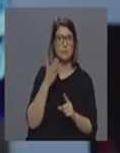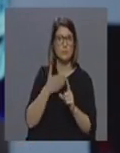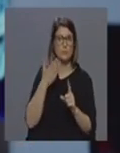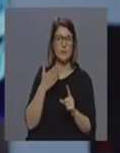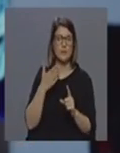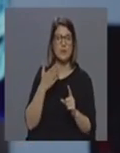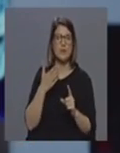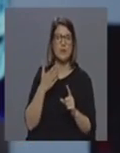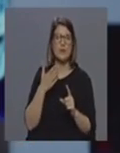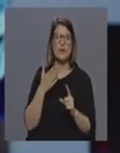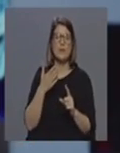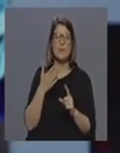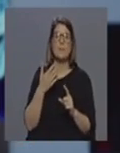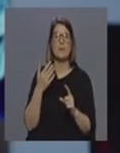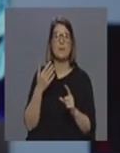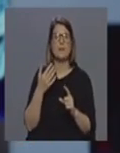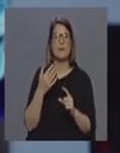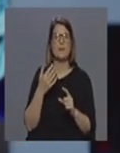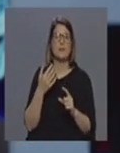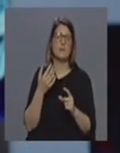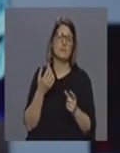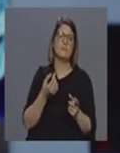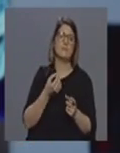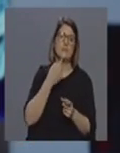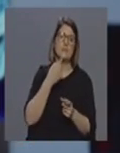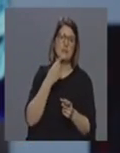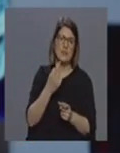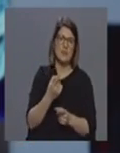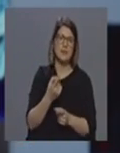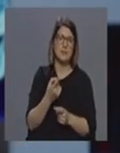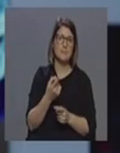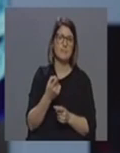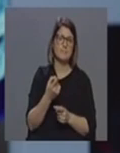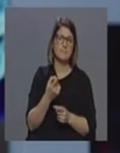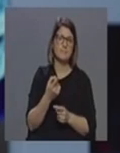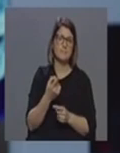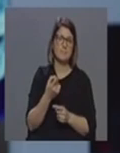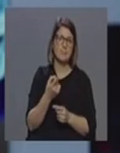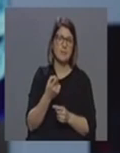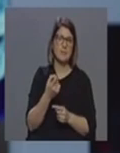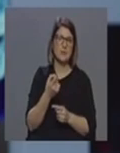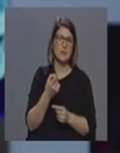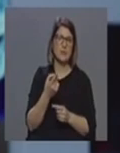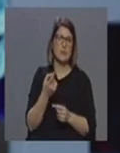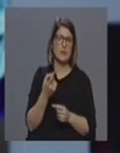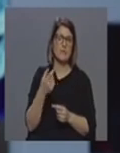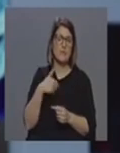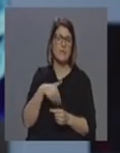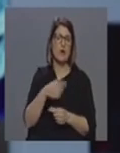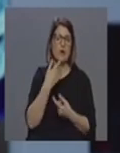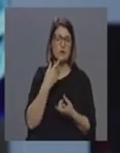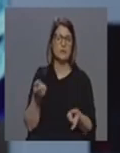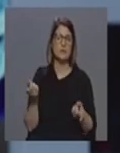basta só dentro daquilo que nós possamos definir e iremos fazer essa resolução muito em breve